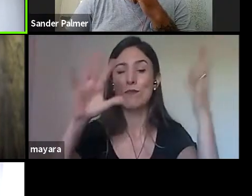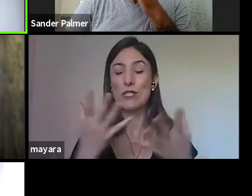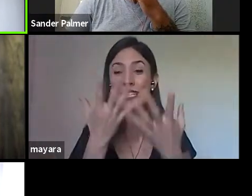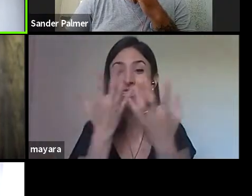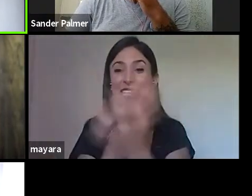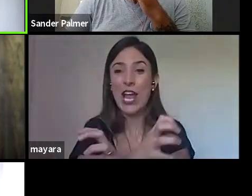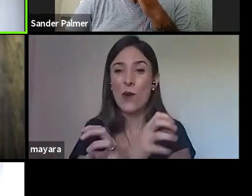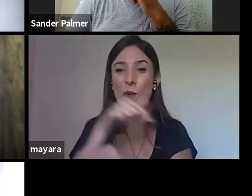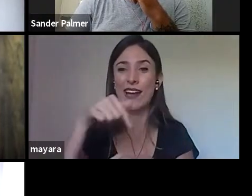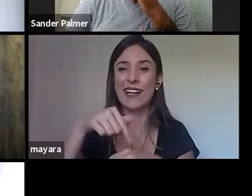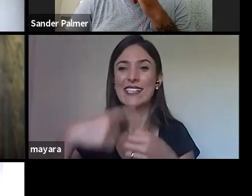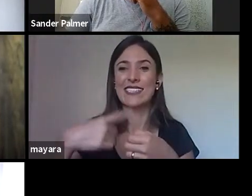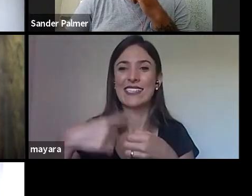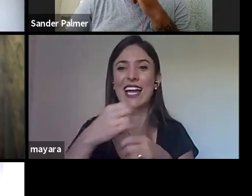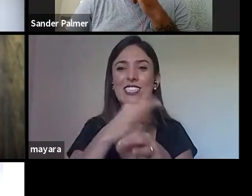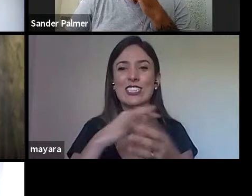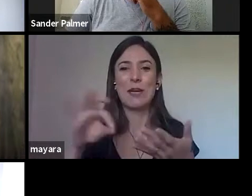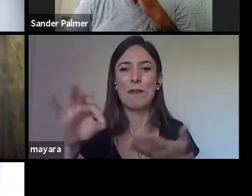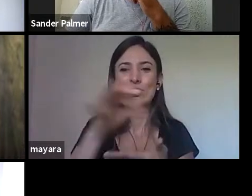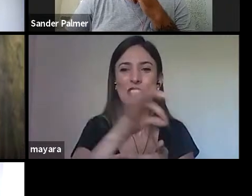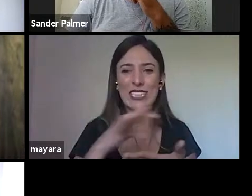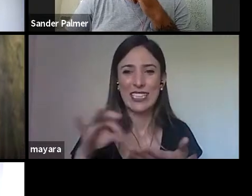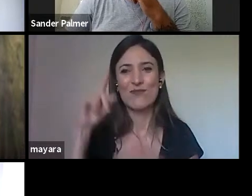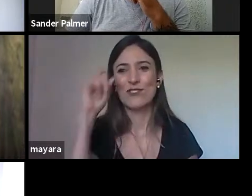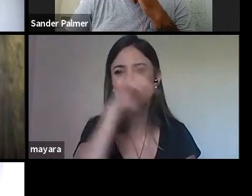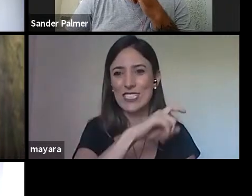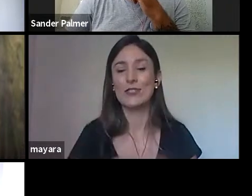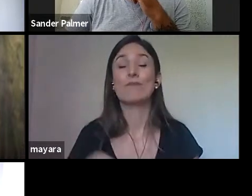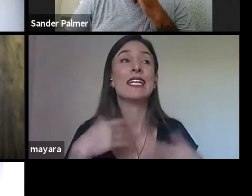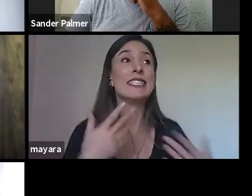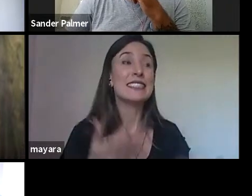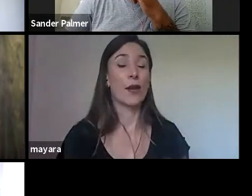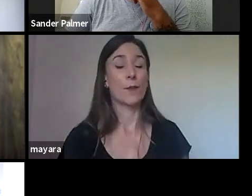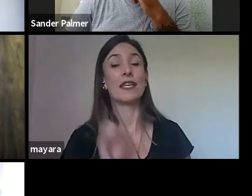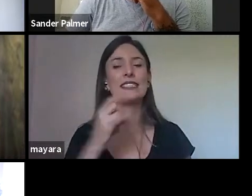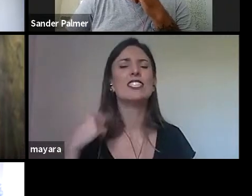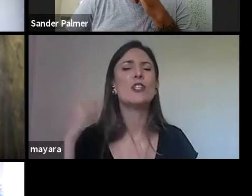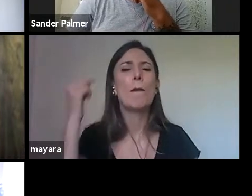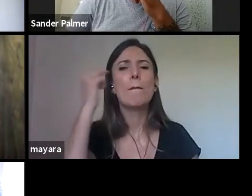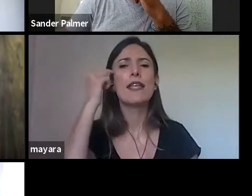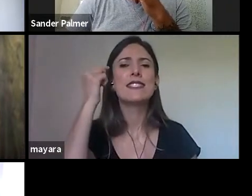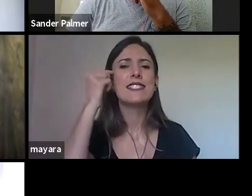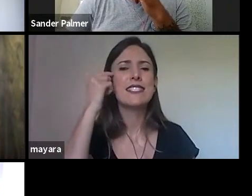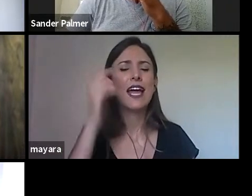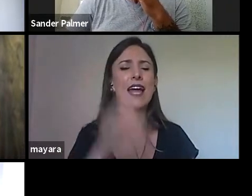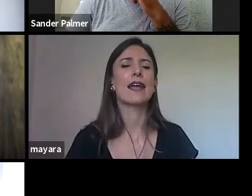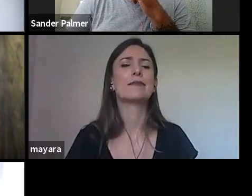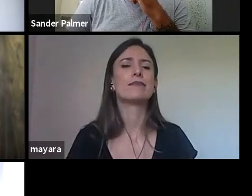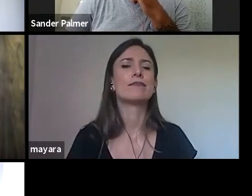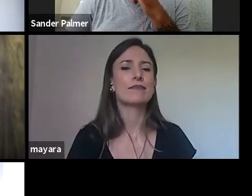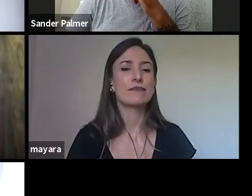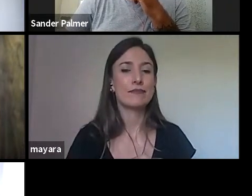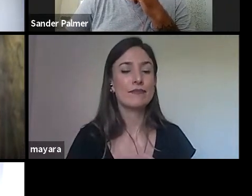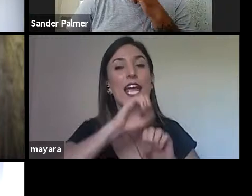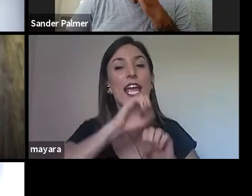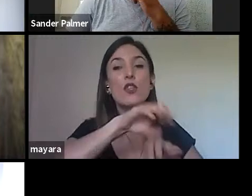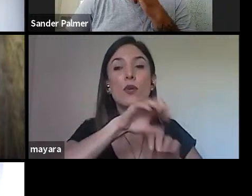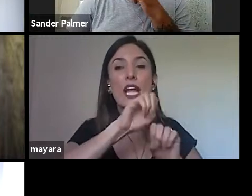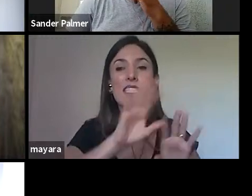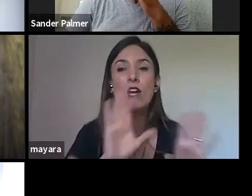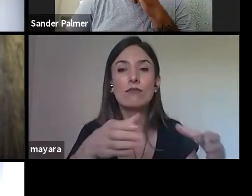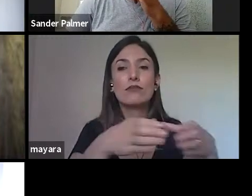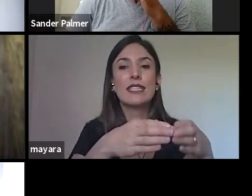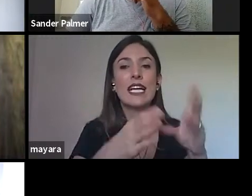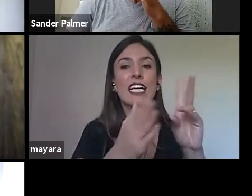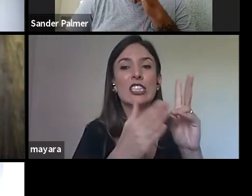Mas, se nós pensarmos, por exemplo, uma educação que se quer inicialmente com os índios, e que se